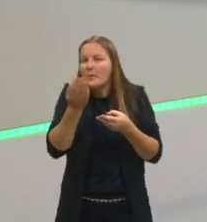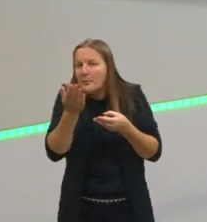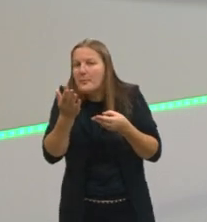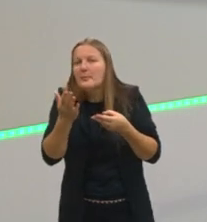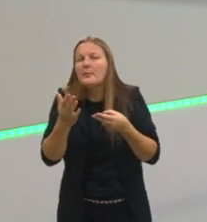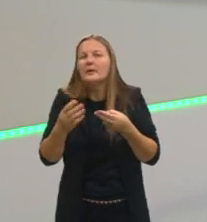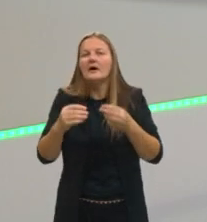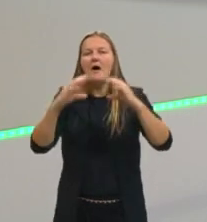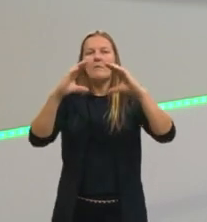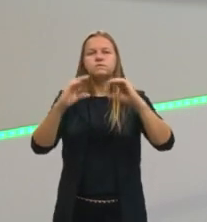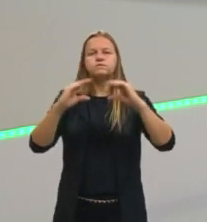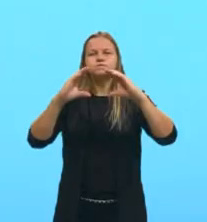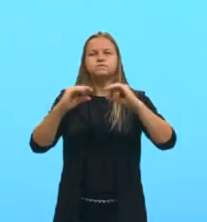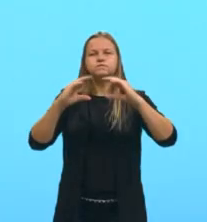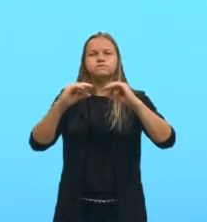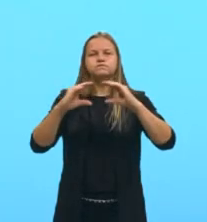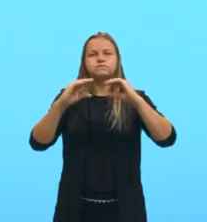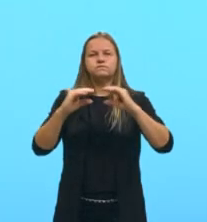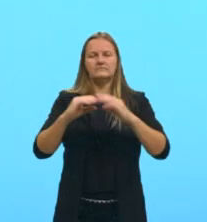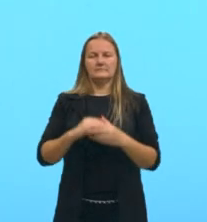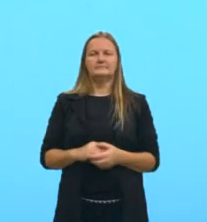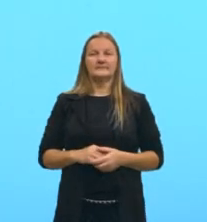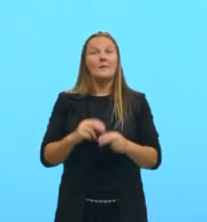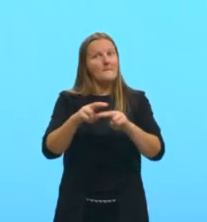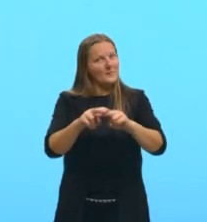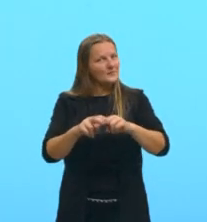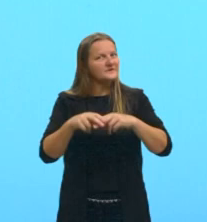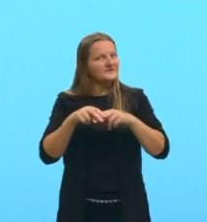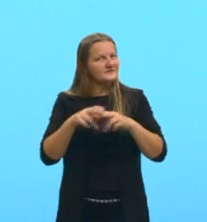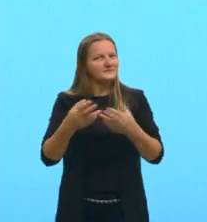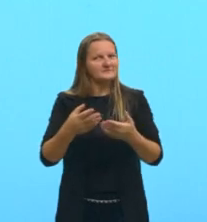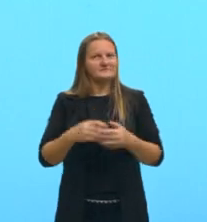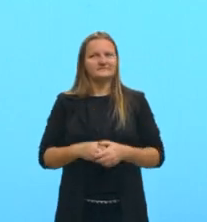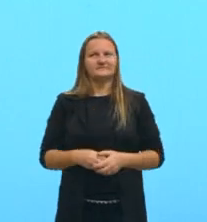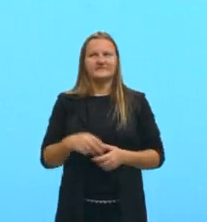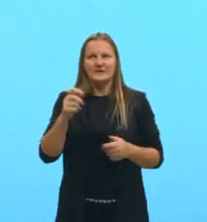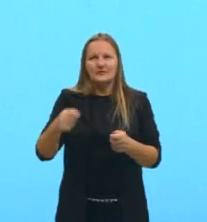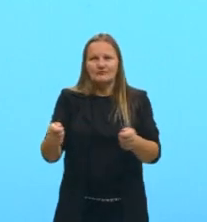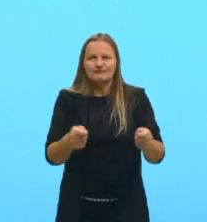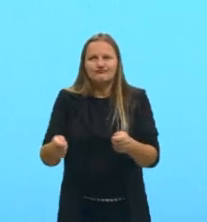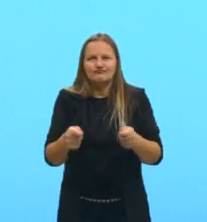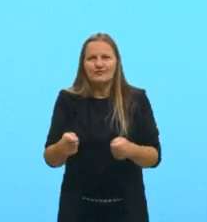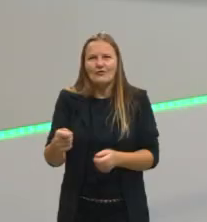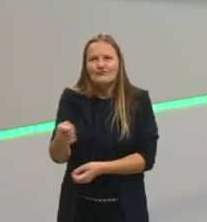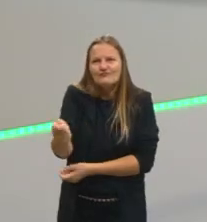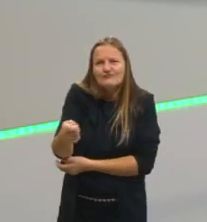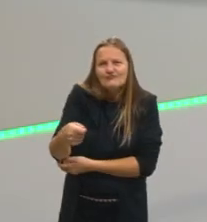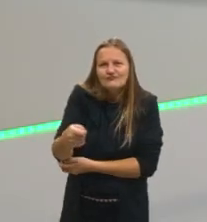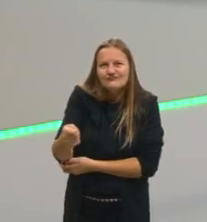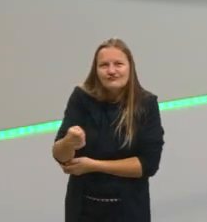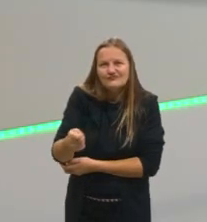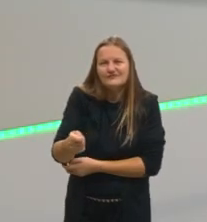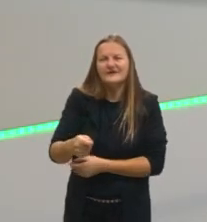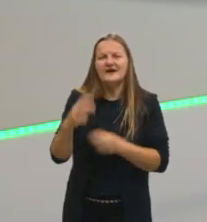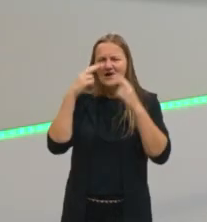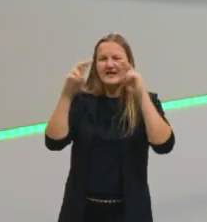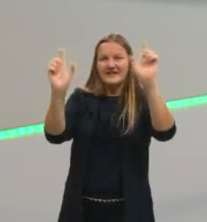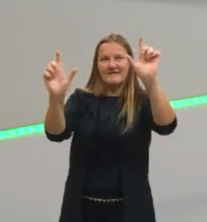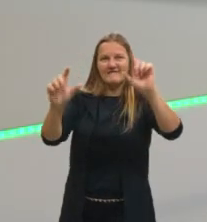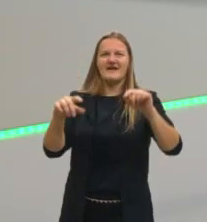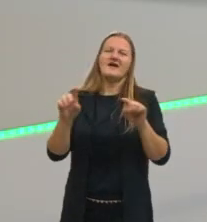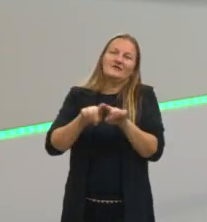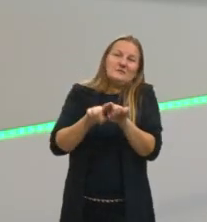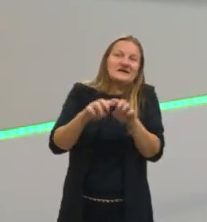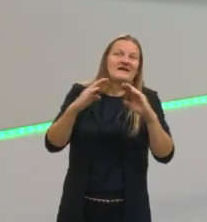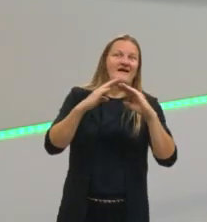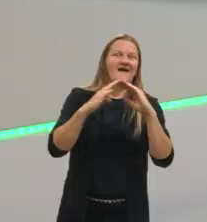mais areado, Fique mais fofinho. Então, alguém já deve ter visto aí na televisão, ou os pais fazendo